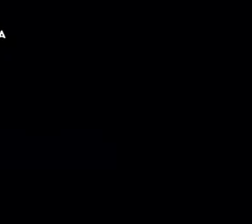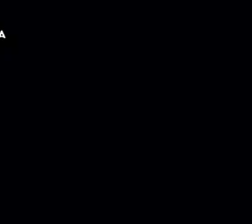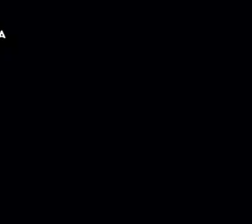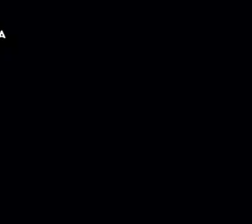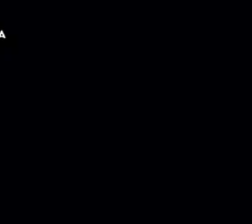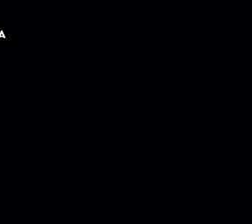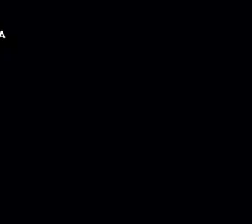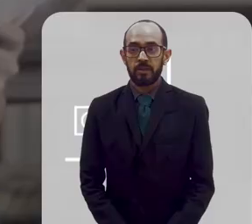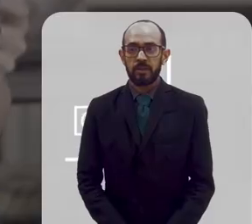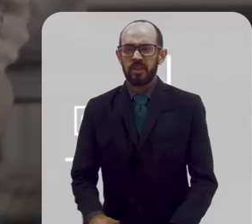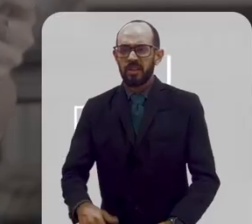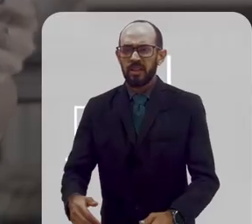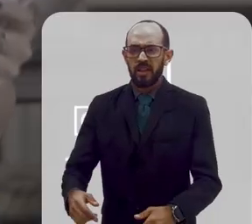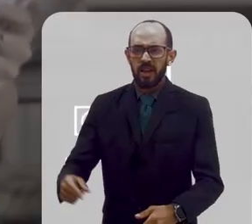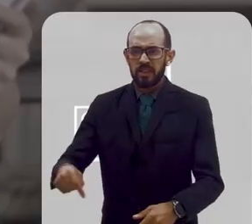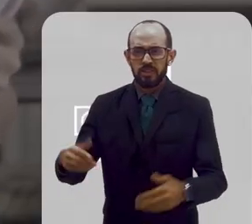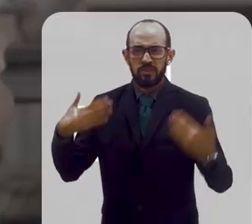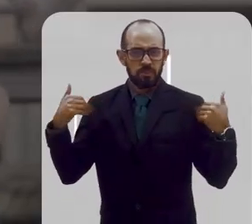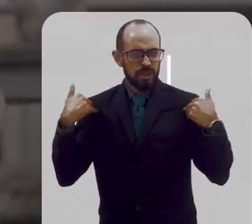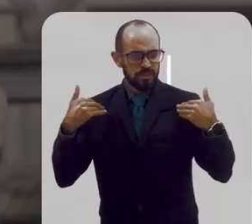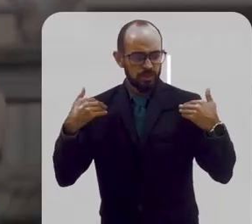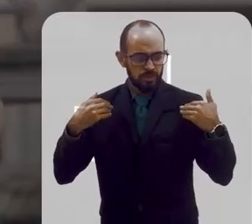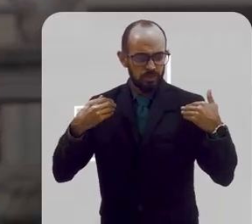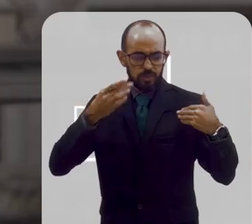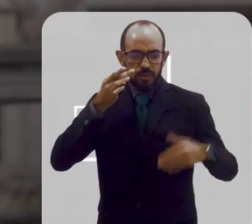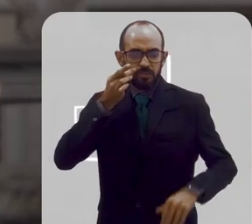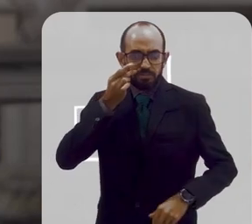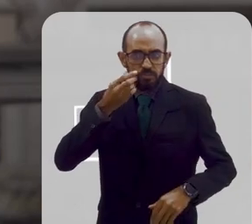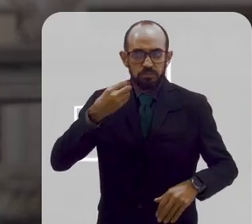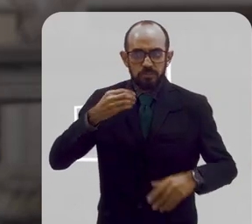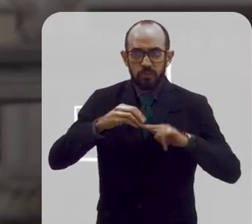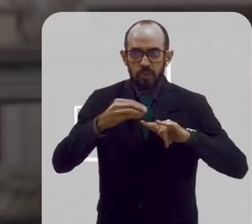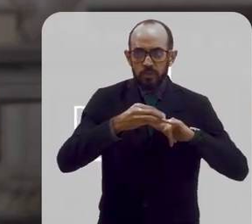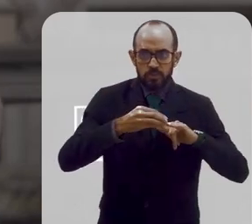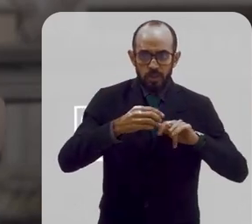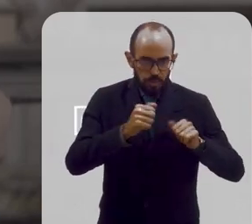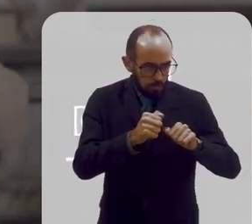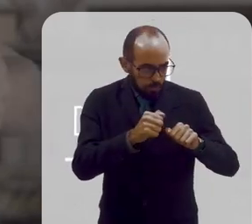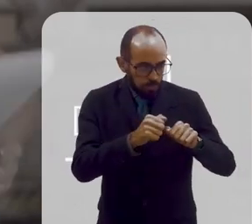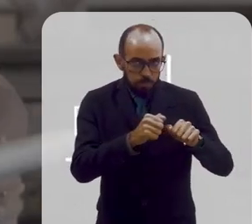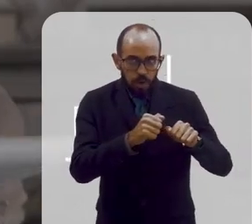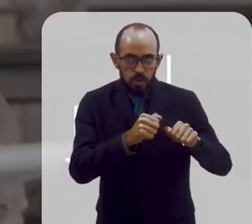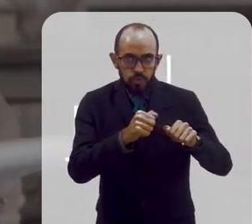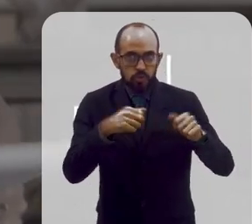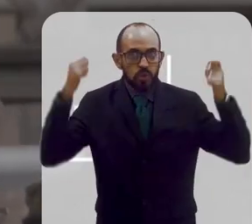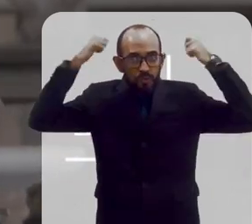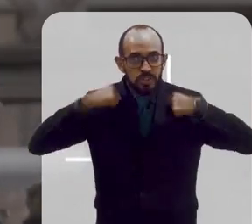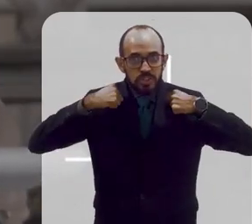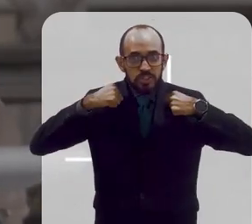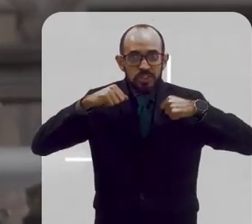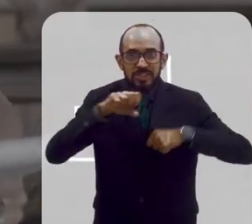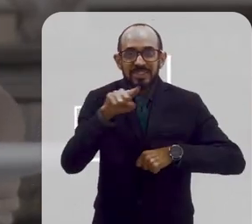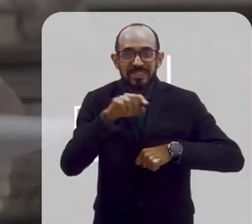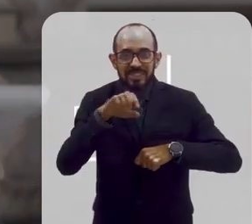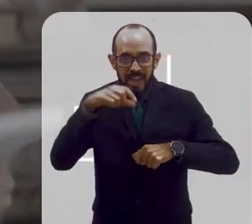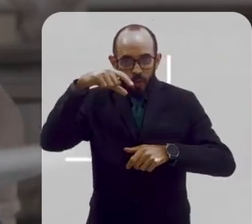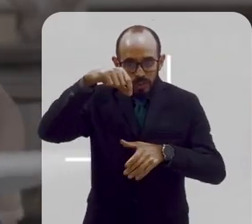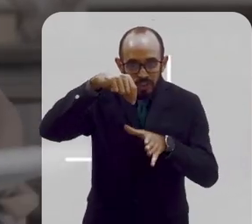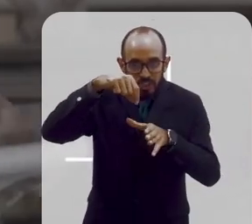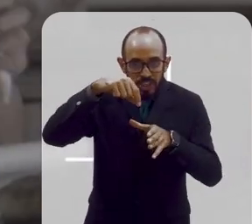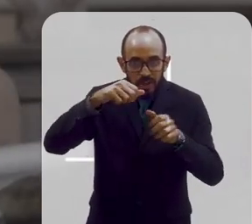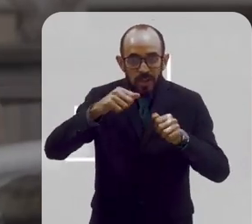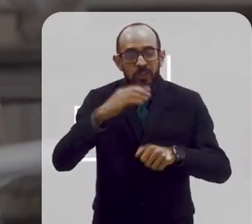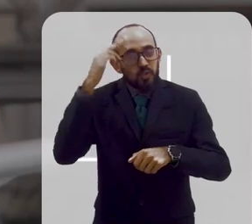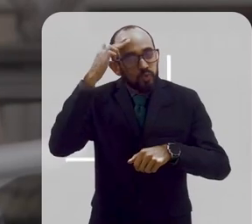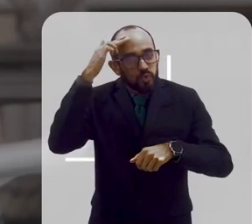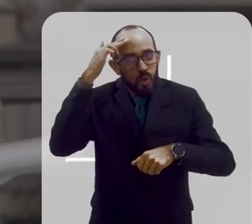Se o dia tiver o passeio ao vivo na Veucruz, eu posso ser vestida de Zé Gotinho? O meu sonho é ser performance de Zé Gotinho.